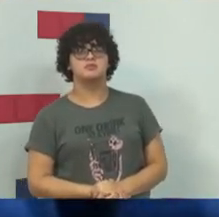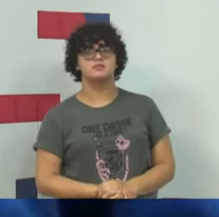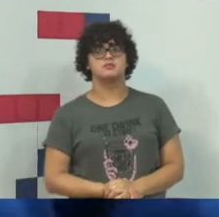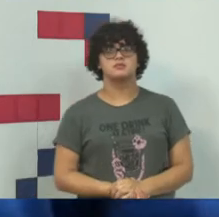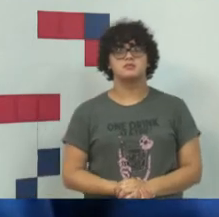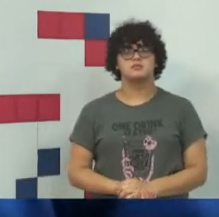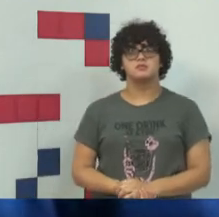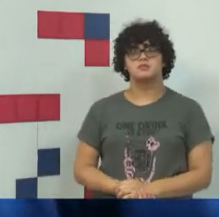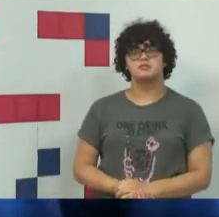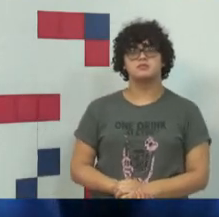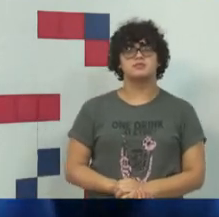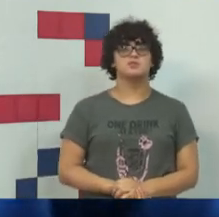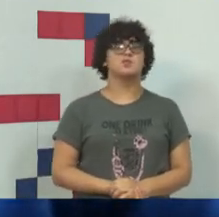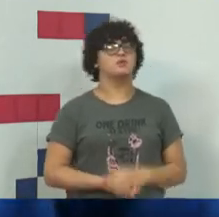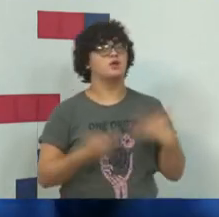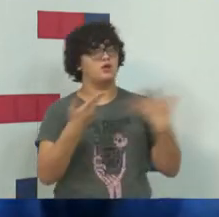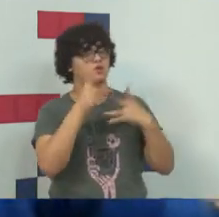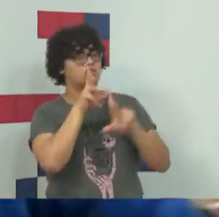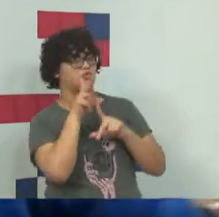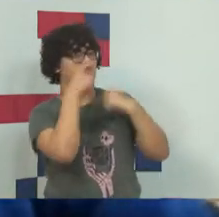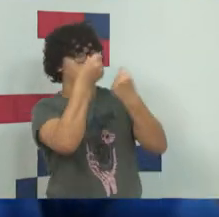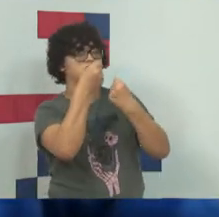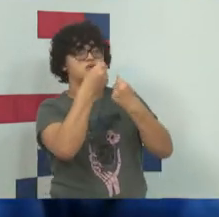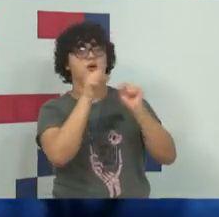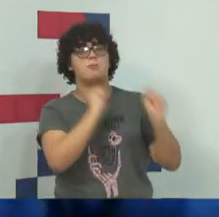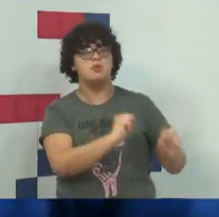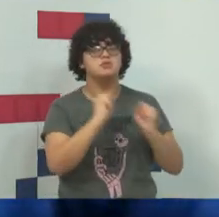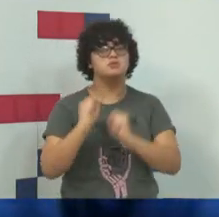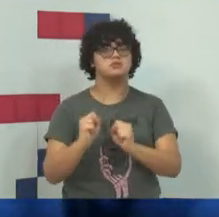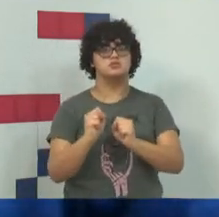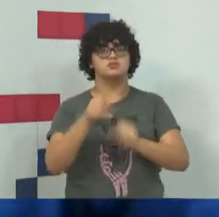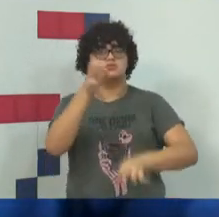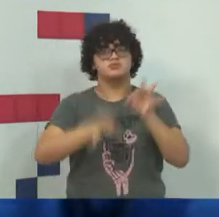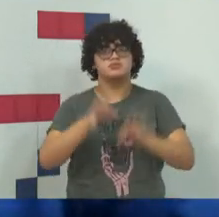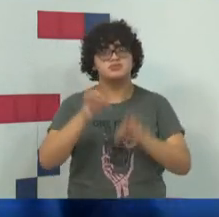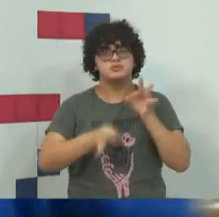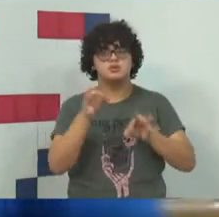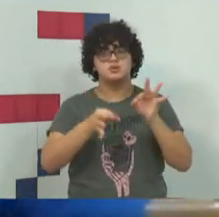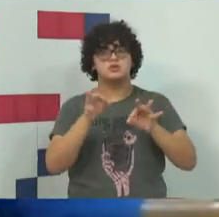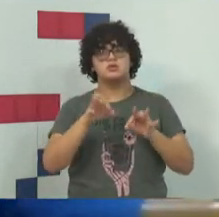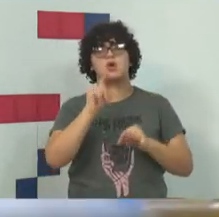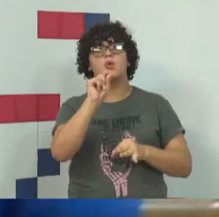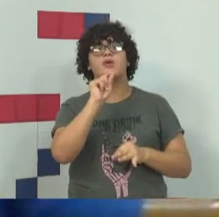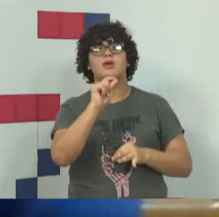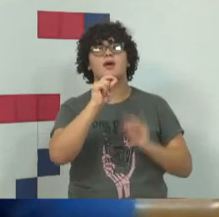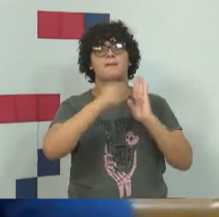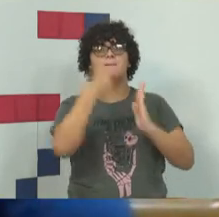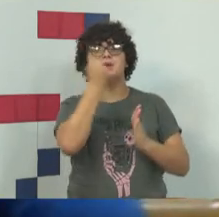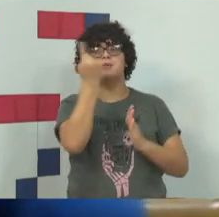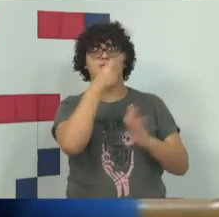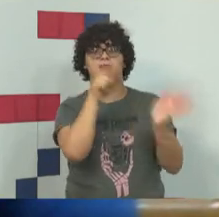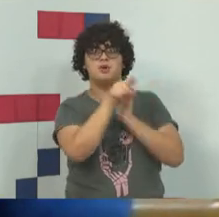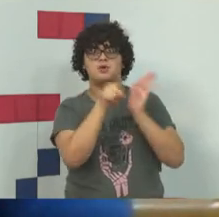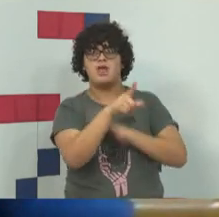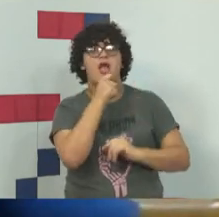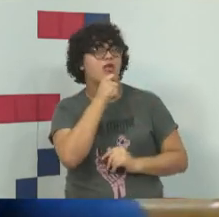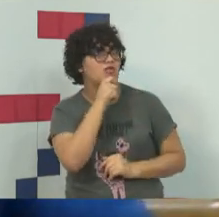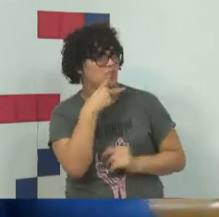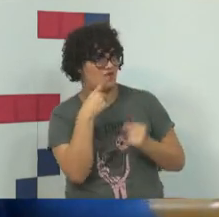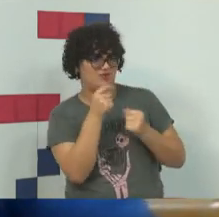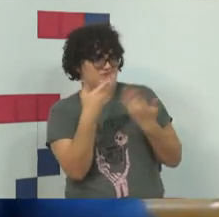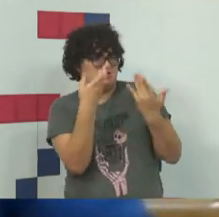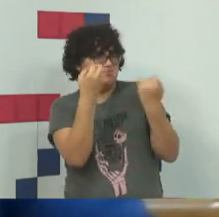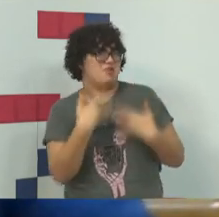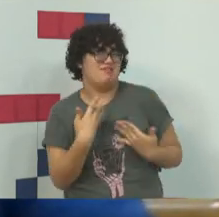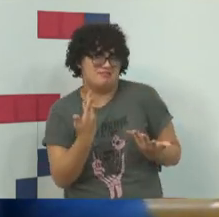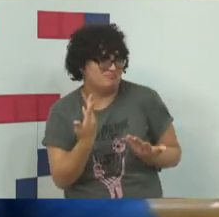Na força do poder judiciário, inclusive, eu acabei não falando na primeira pergunta que me foi feita em relação a isso,